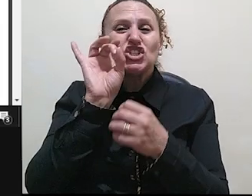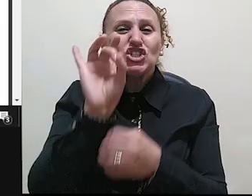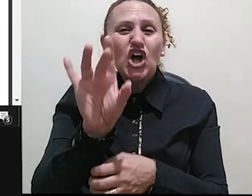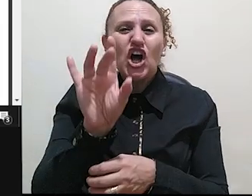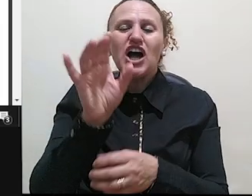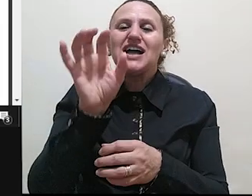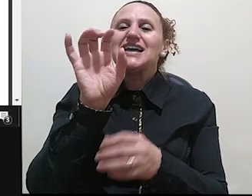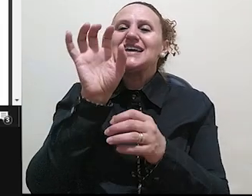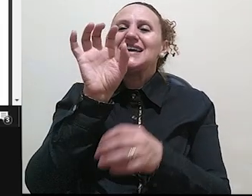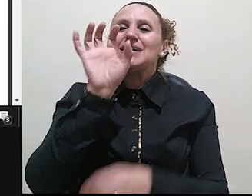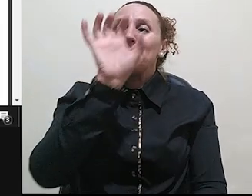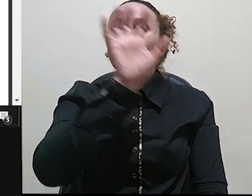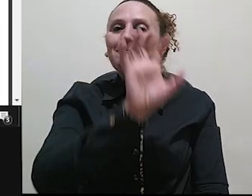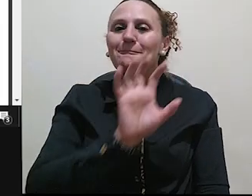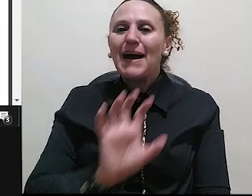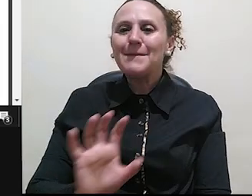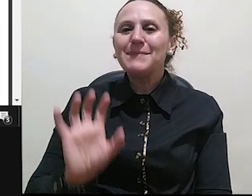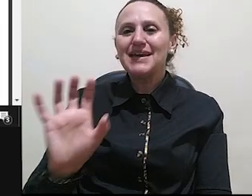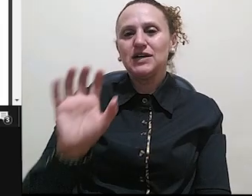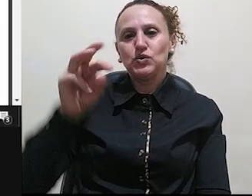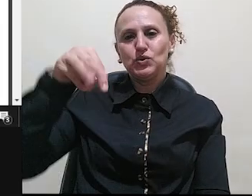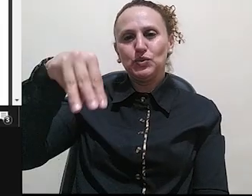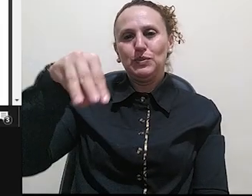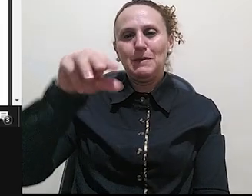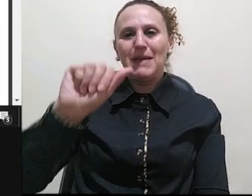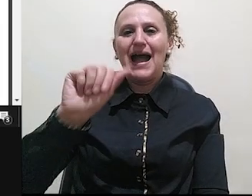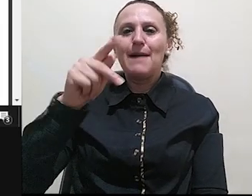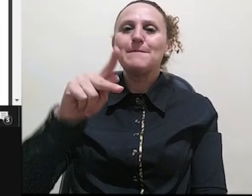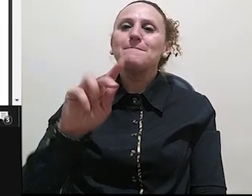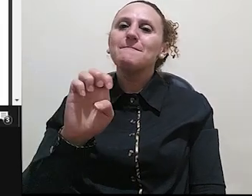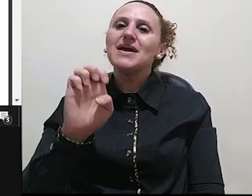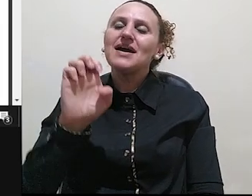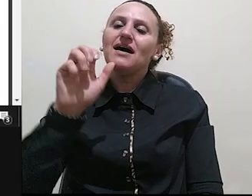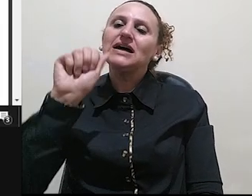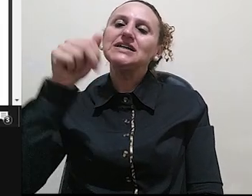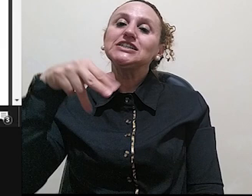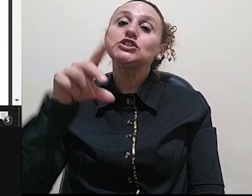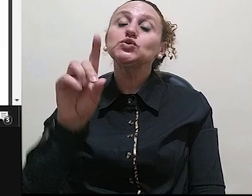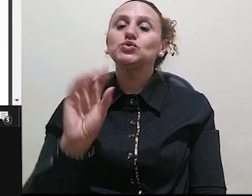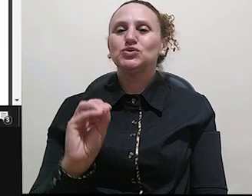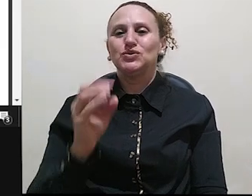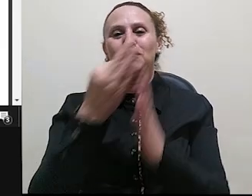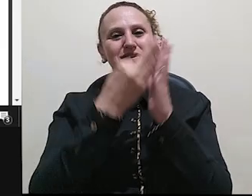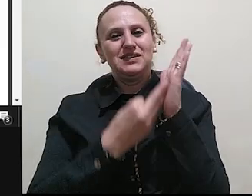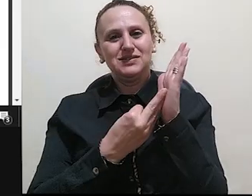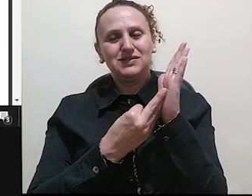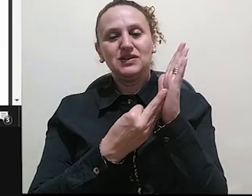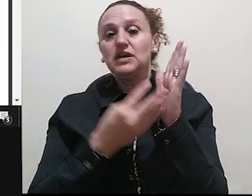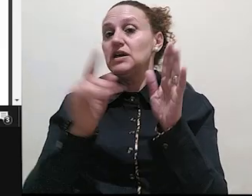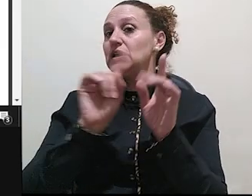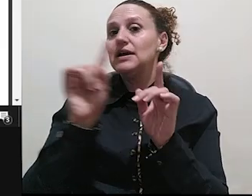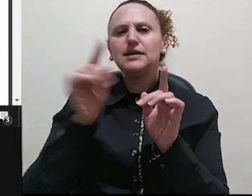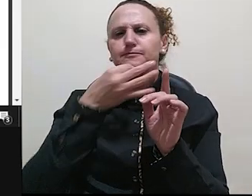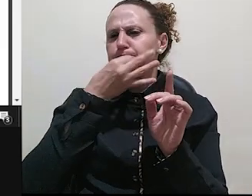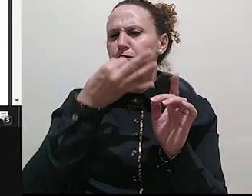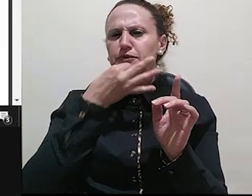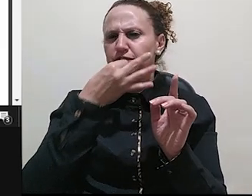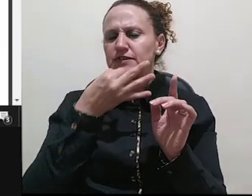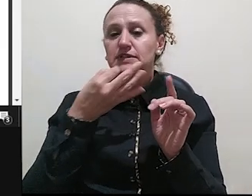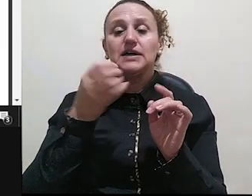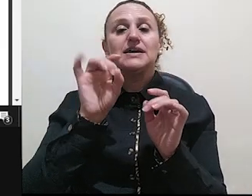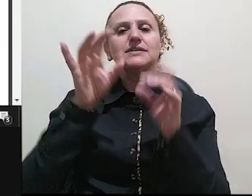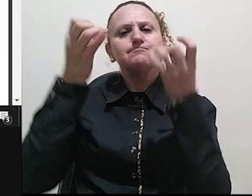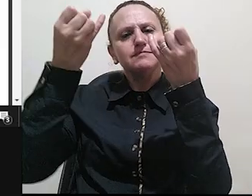mapeando o texto. Então vejam, olhem aqui. Os dois autores argumentam também que enquanto a maioria não